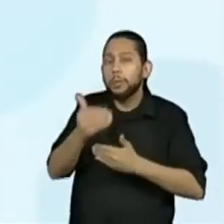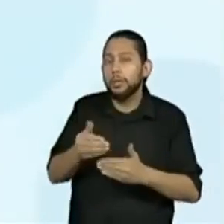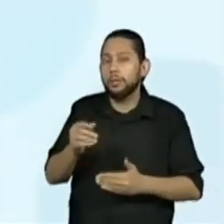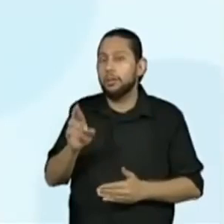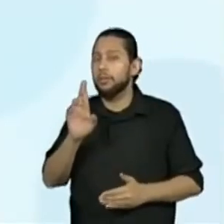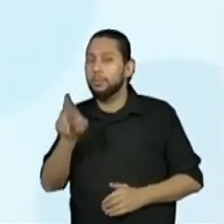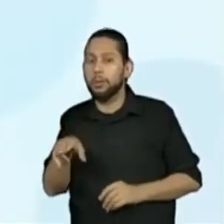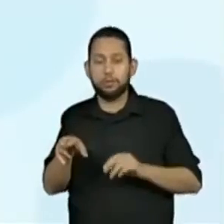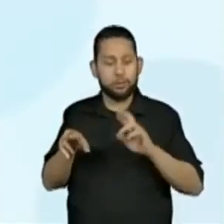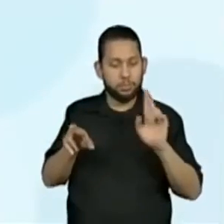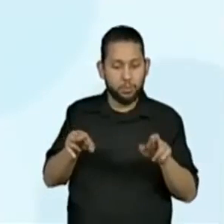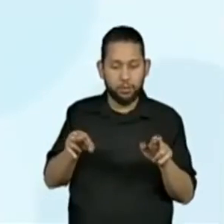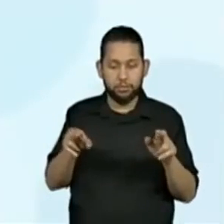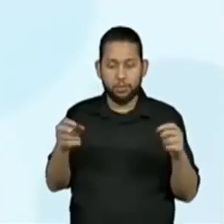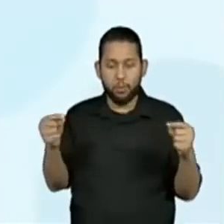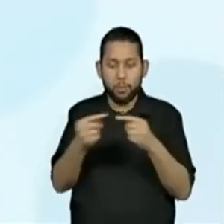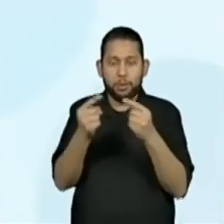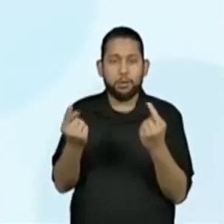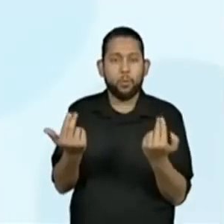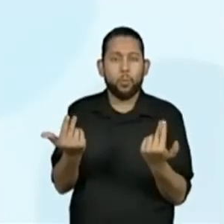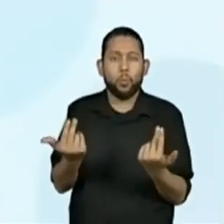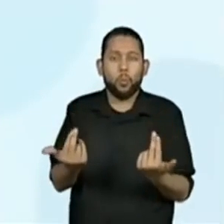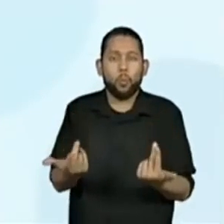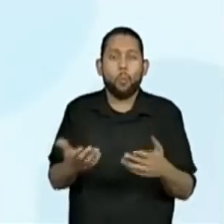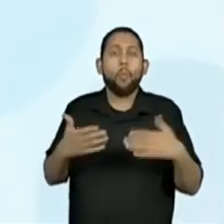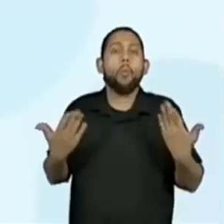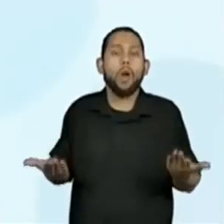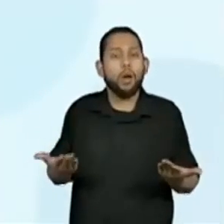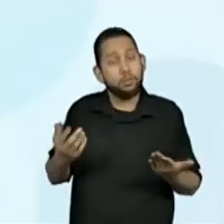resultante. 25.